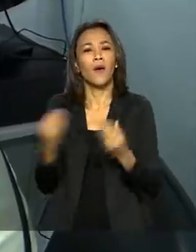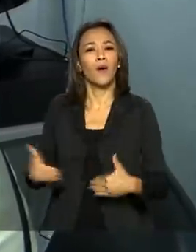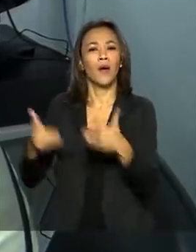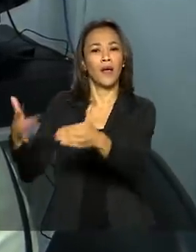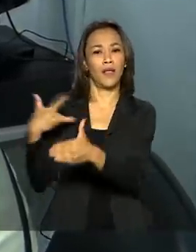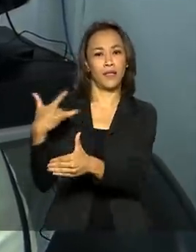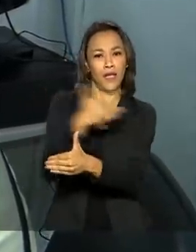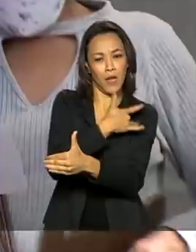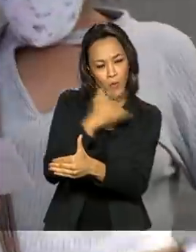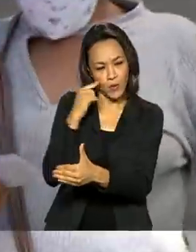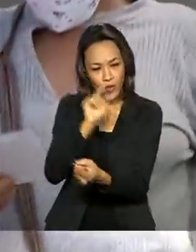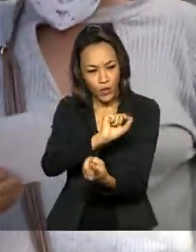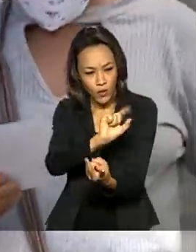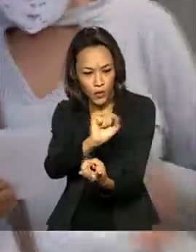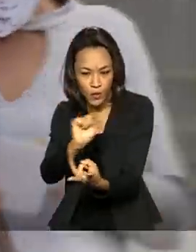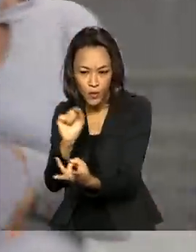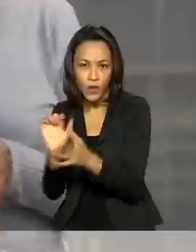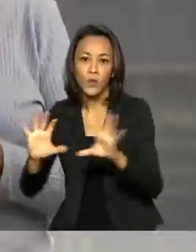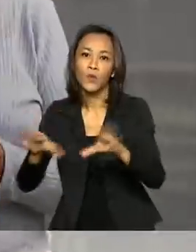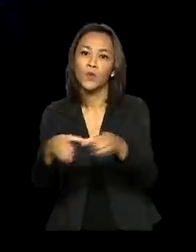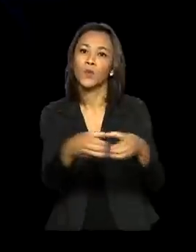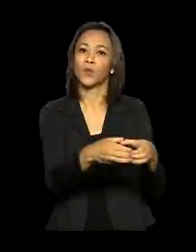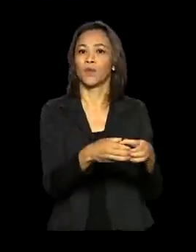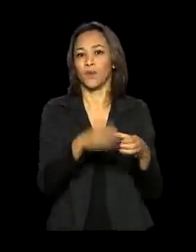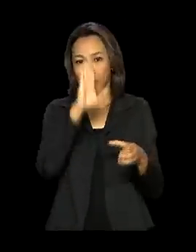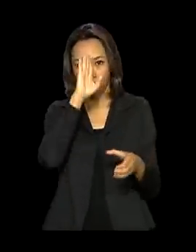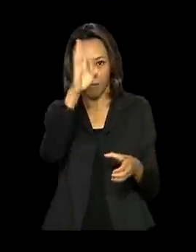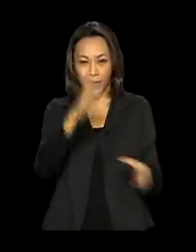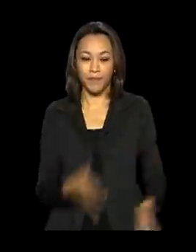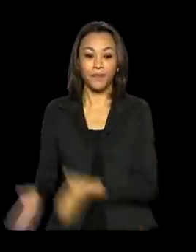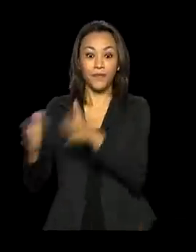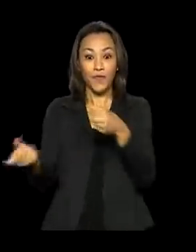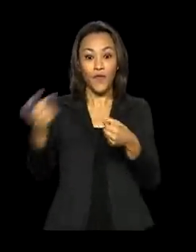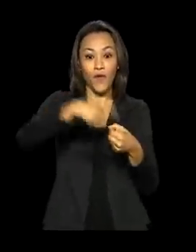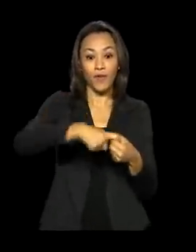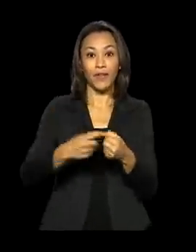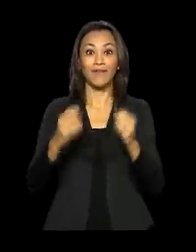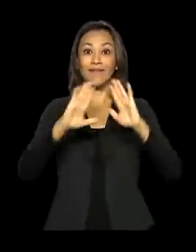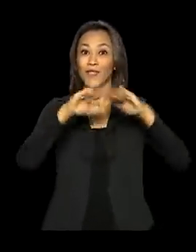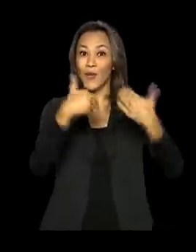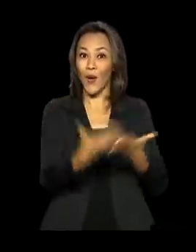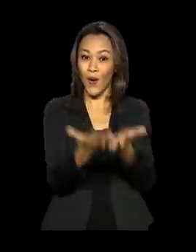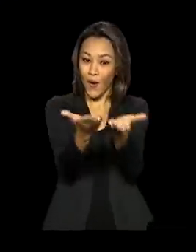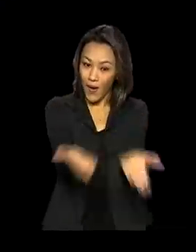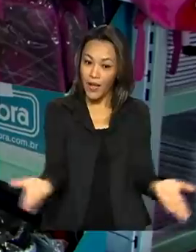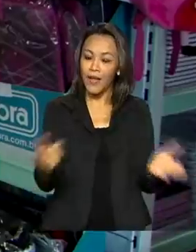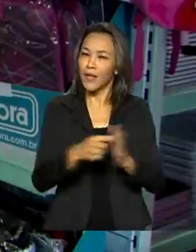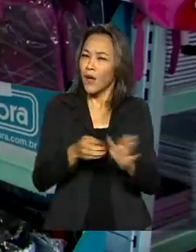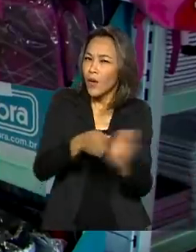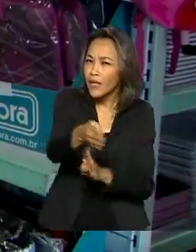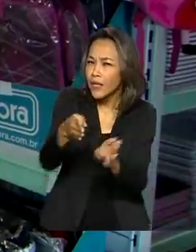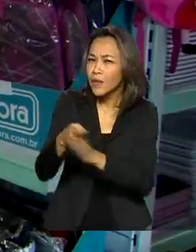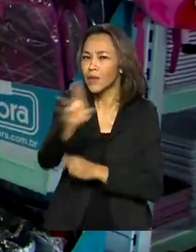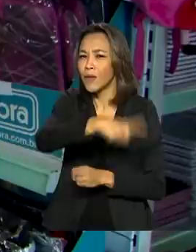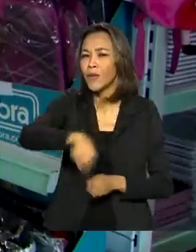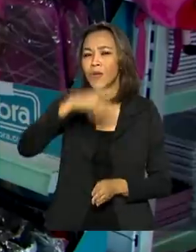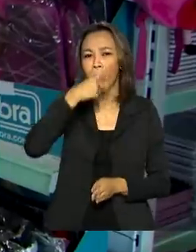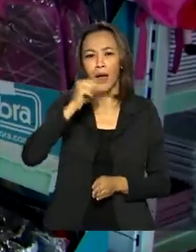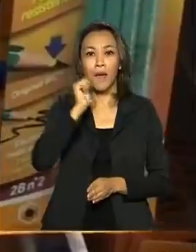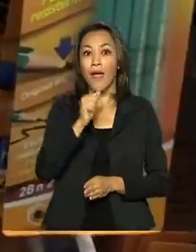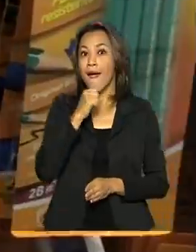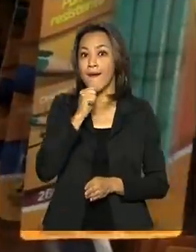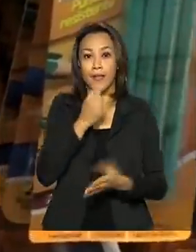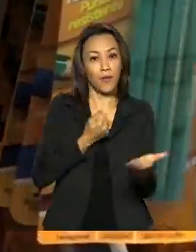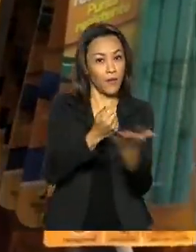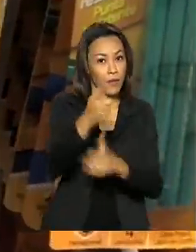fez a seleção dos grupos prioritários. Volta às aulas. Tem dicas aqui para os pais que ainda não compraram